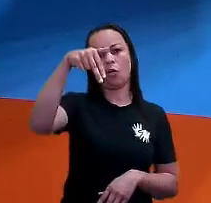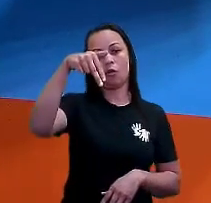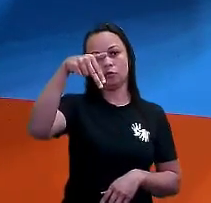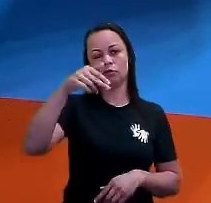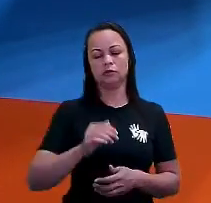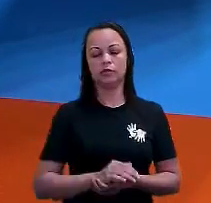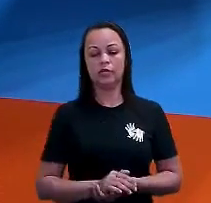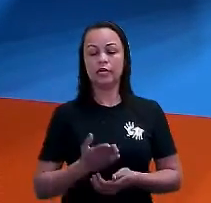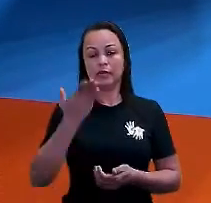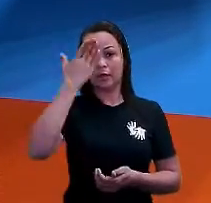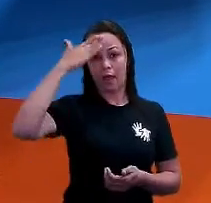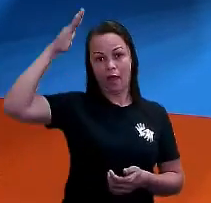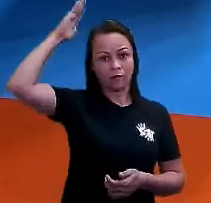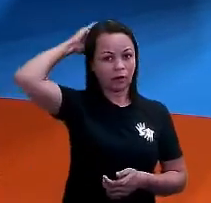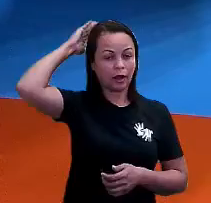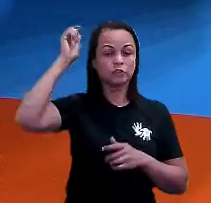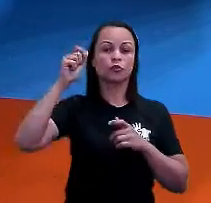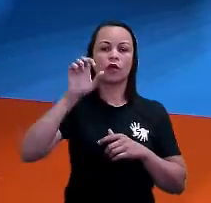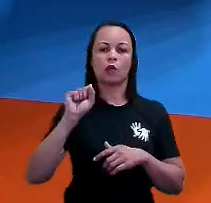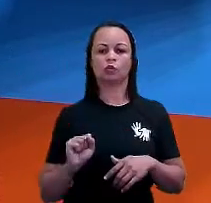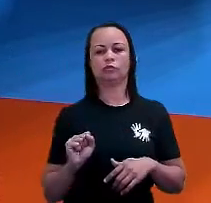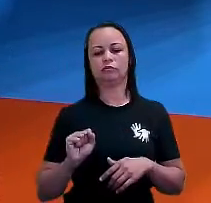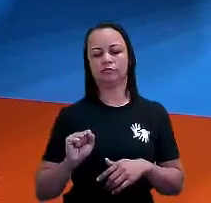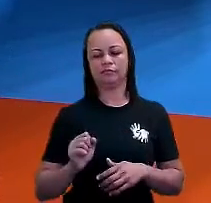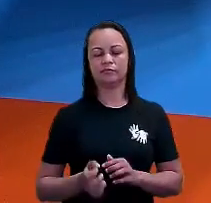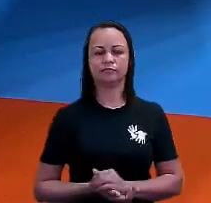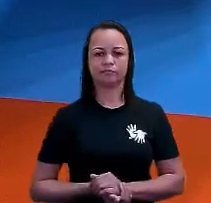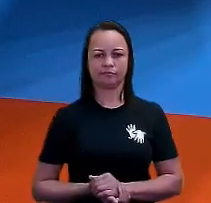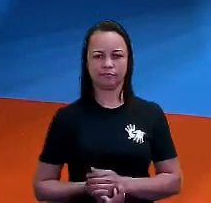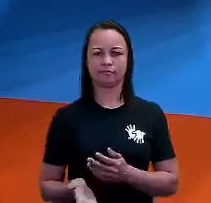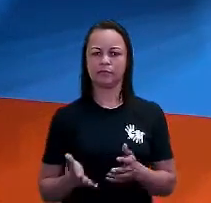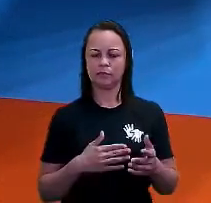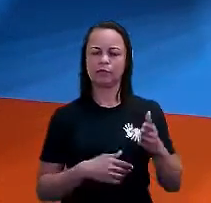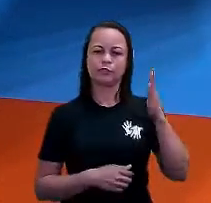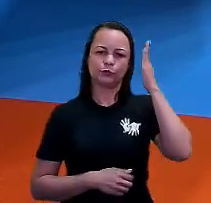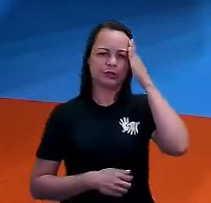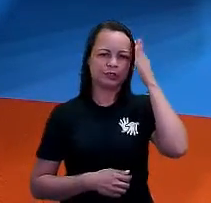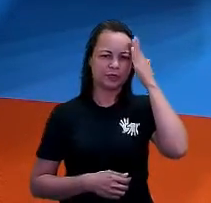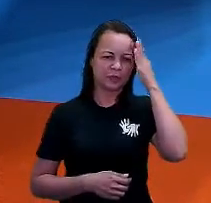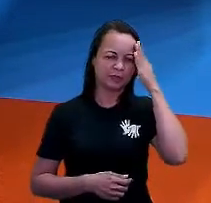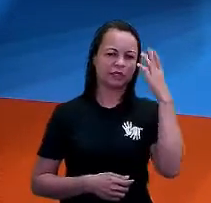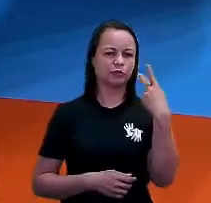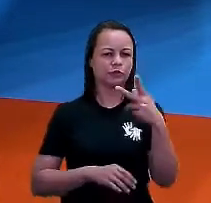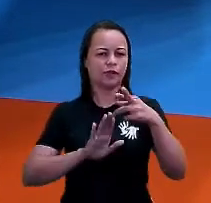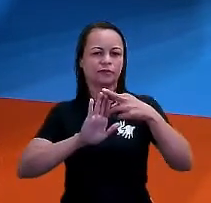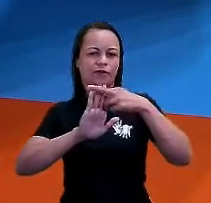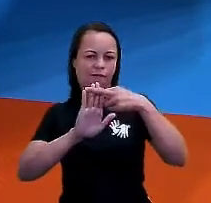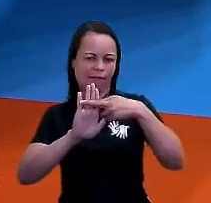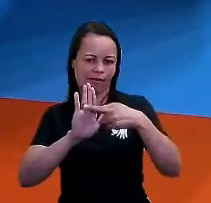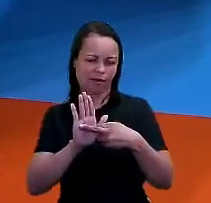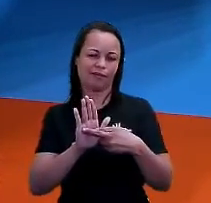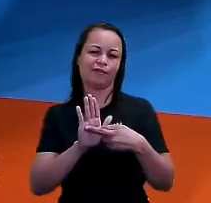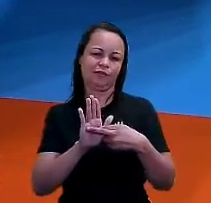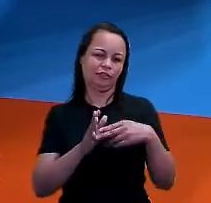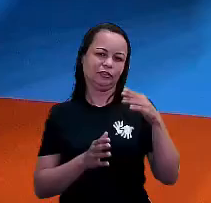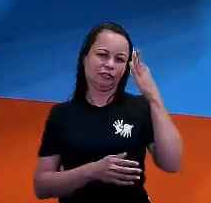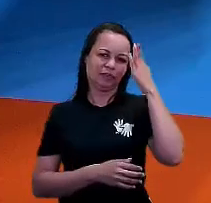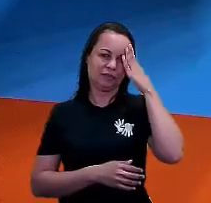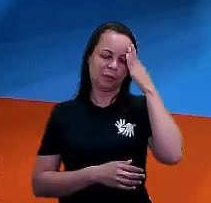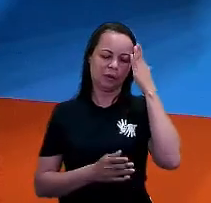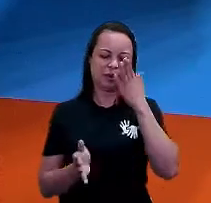atrás de mim vai estar o sul, tá certo? A partir do entendimento aí dessa regrinha, a gente vai conseguir identificar